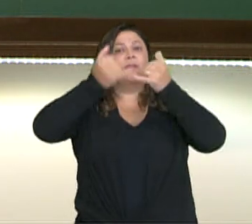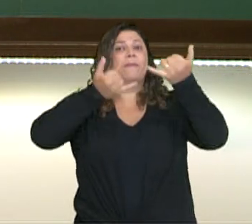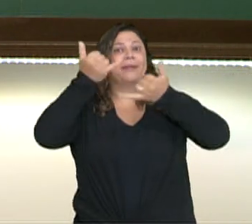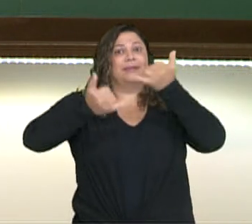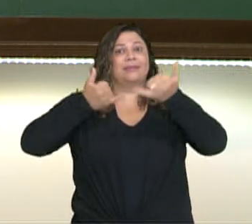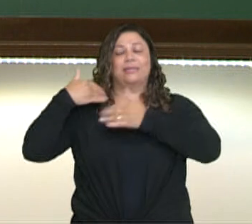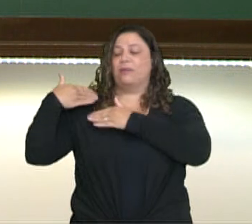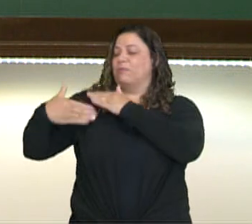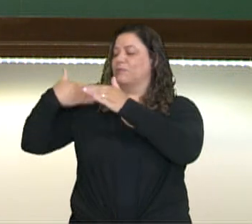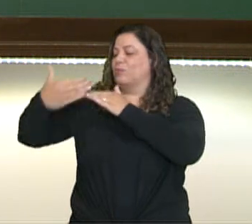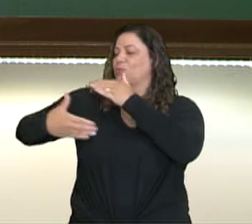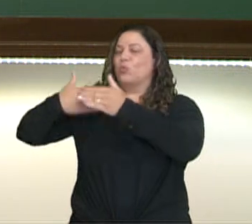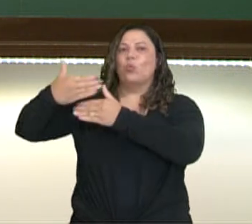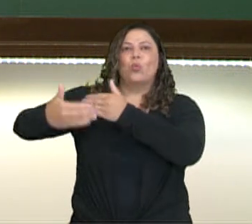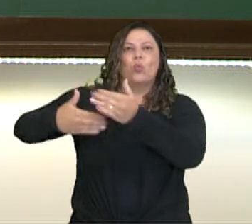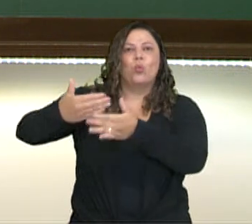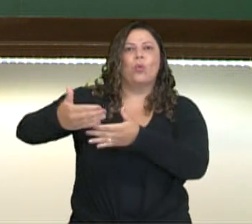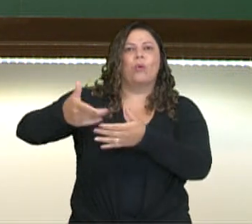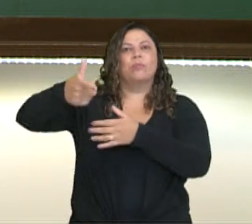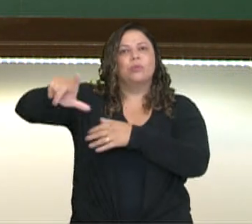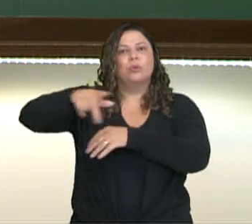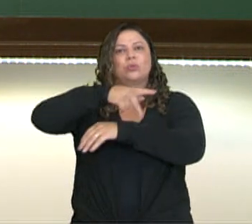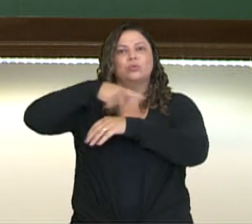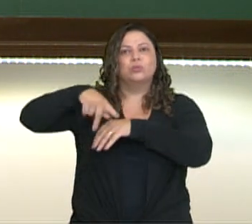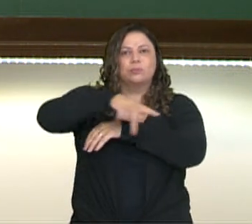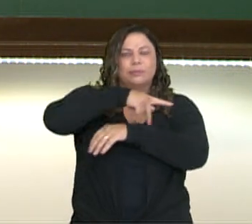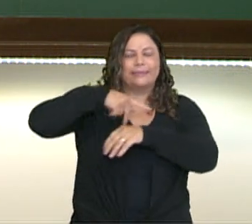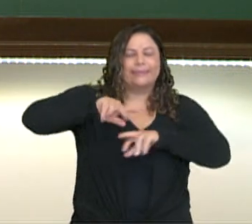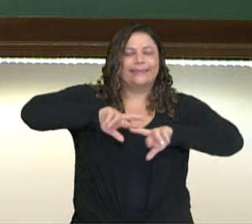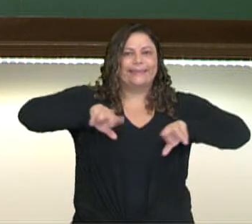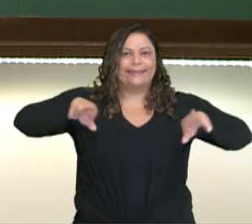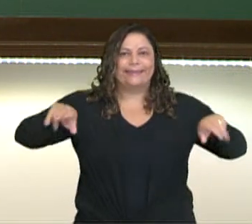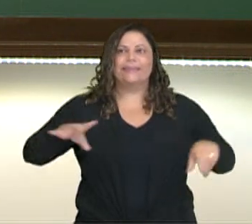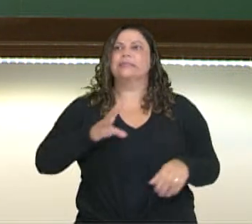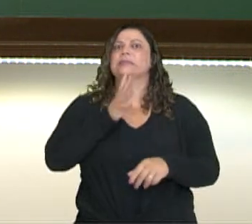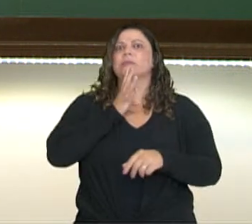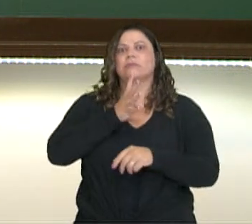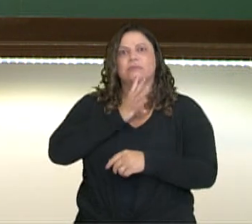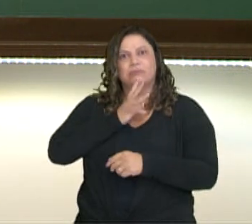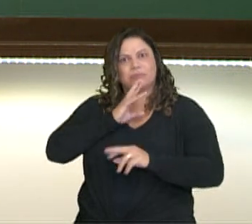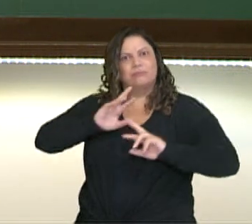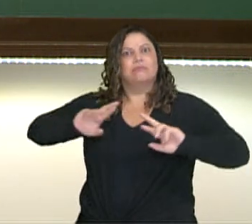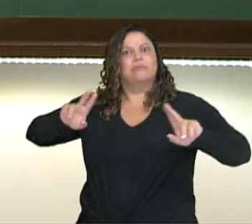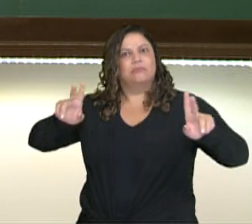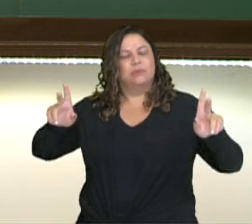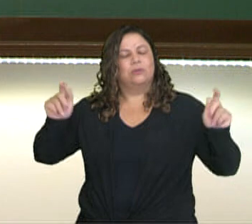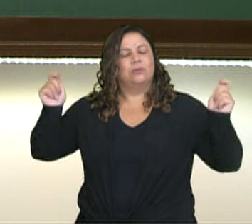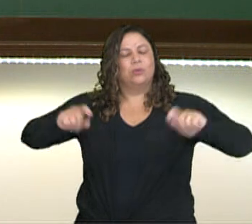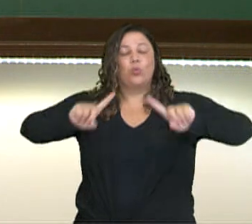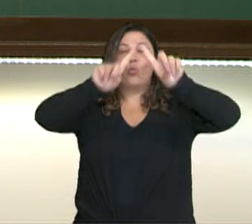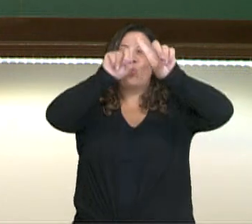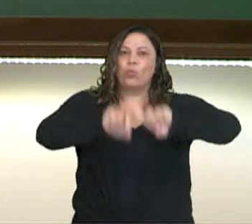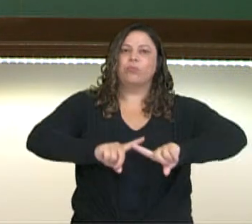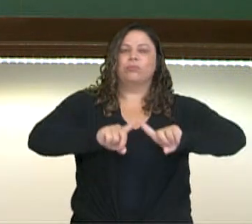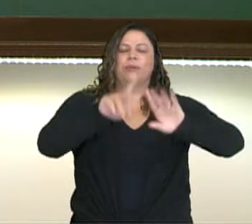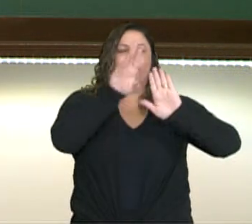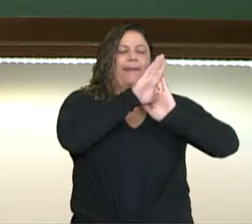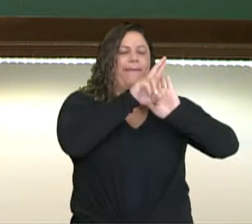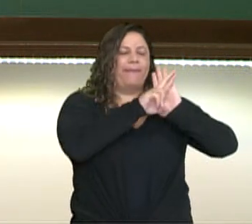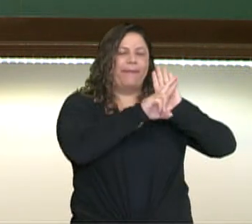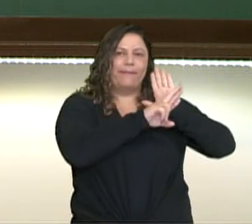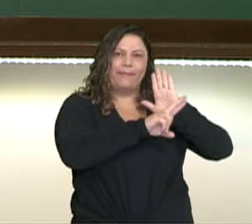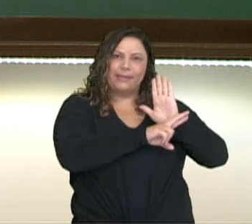evoluindo, foi indo para outros países, sendo conhecida e virando um esporte com regras